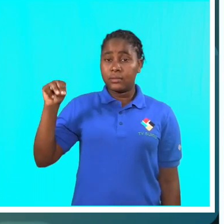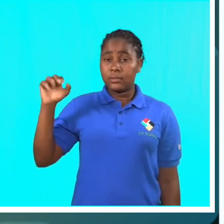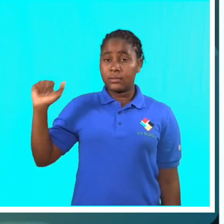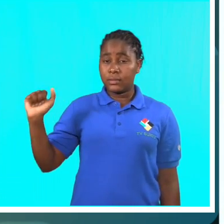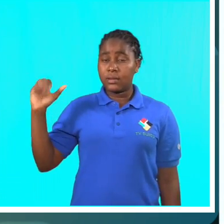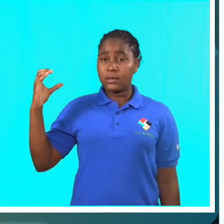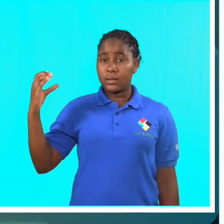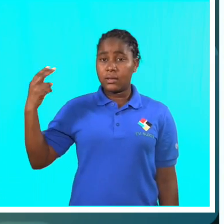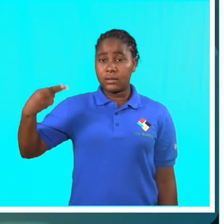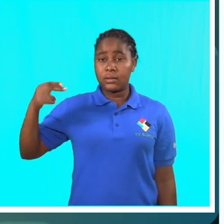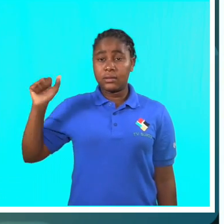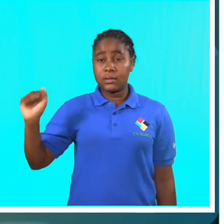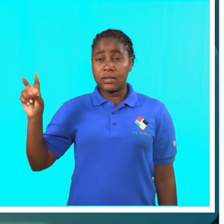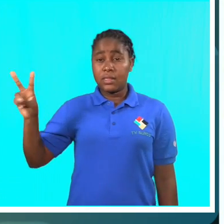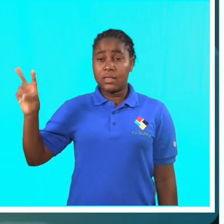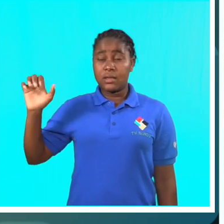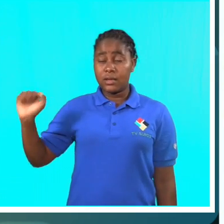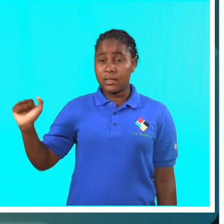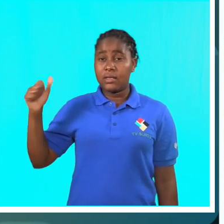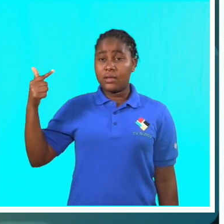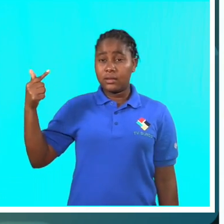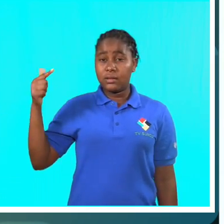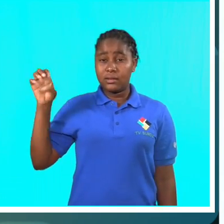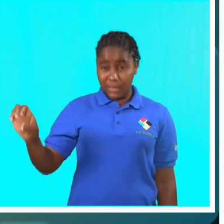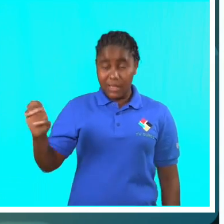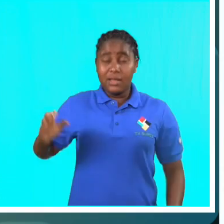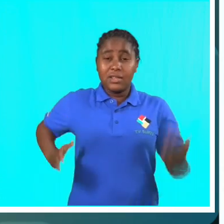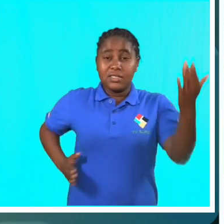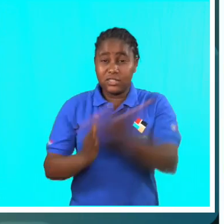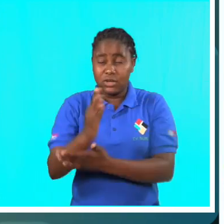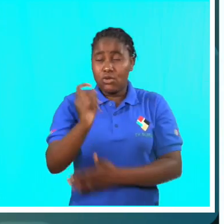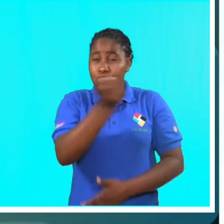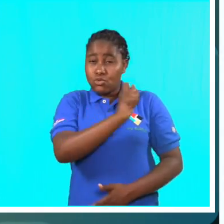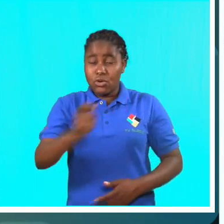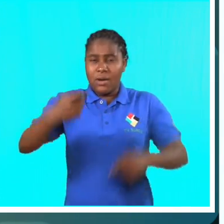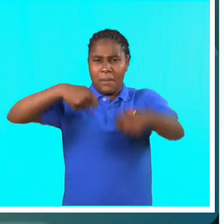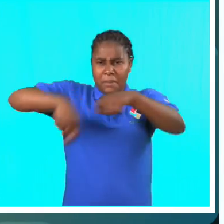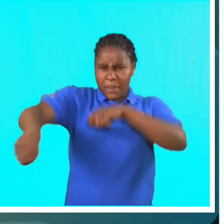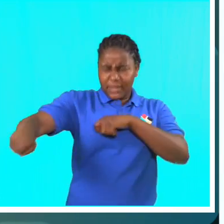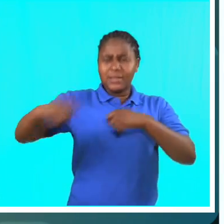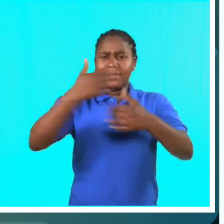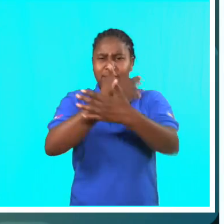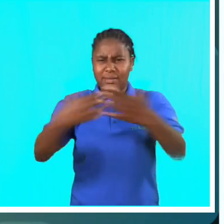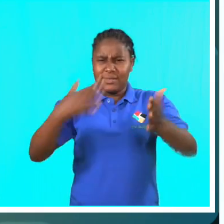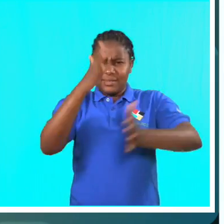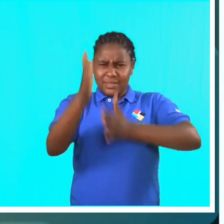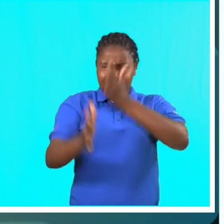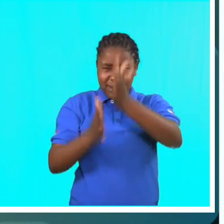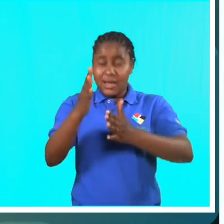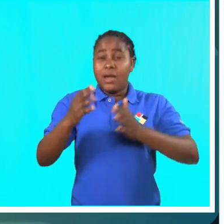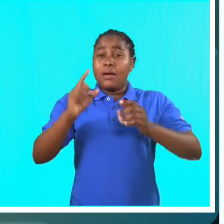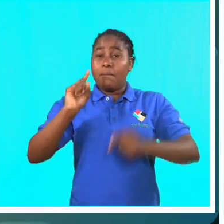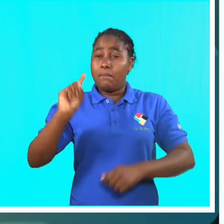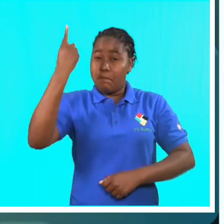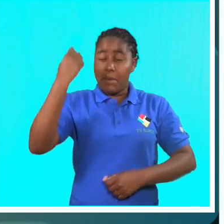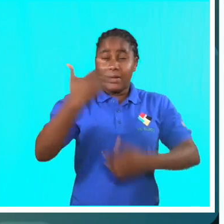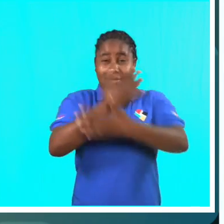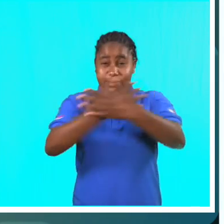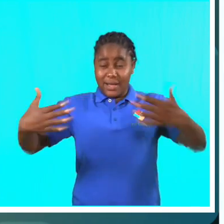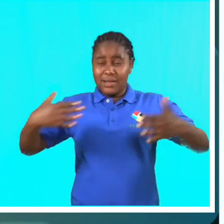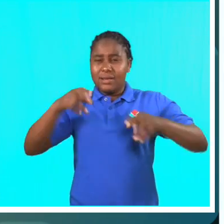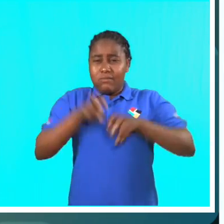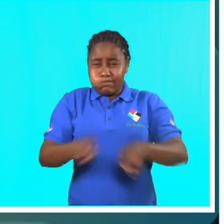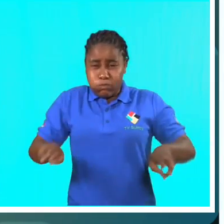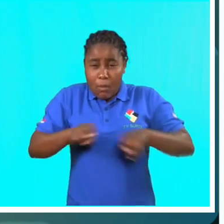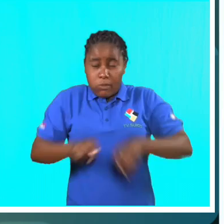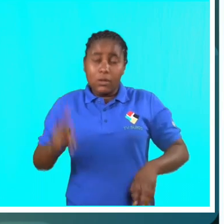Para o diretor da Escola Comunitária da ADEMO, Abel Mochavate, a língua de sinais é a primeira para alunos surdos,